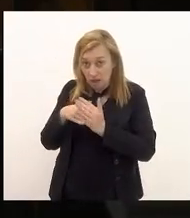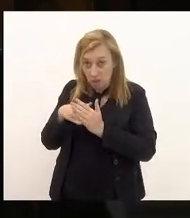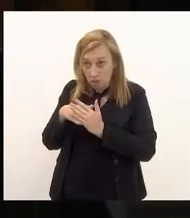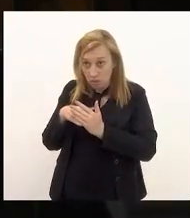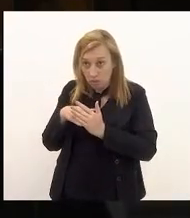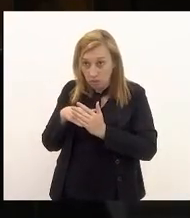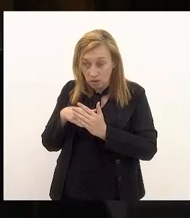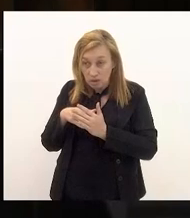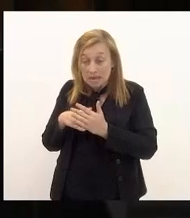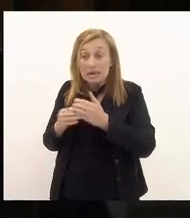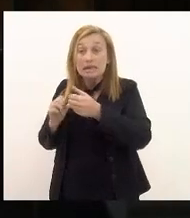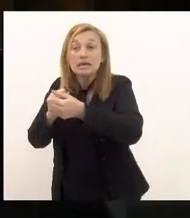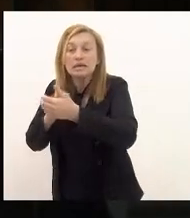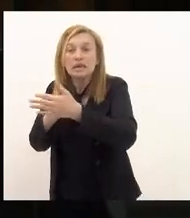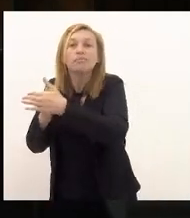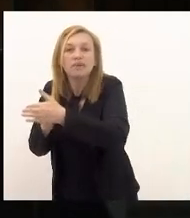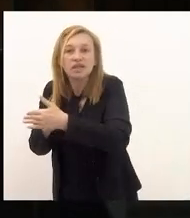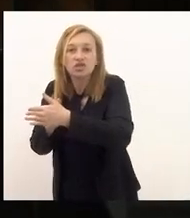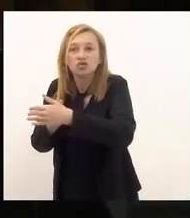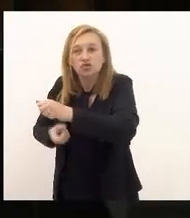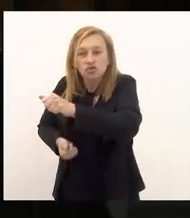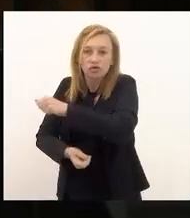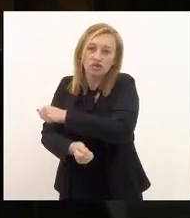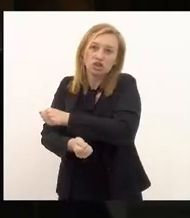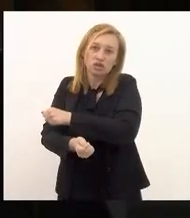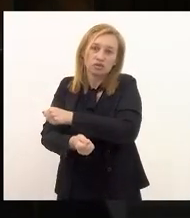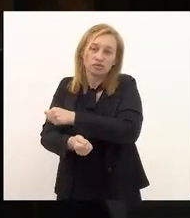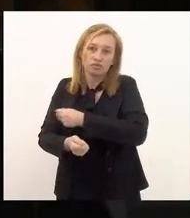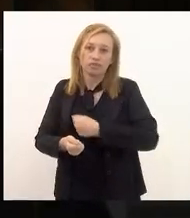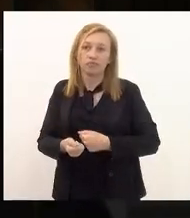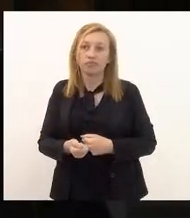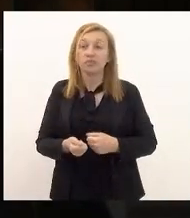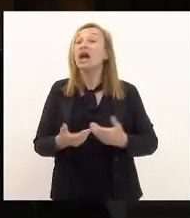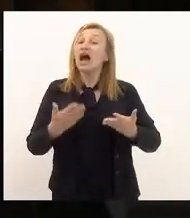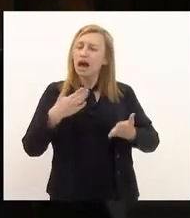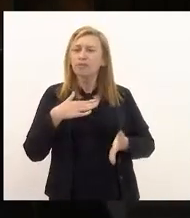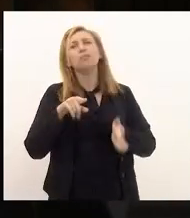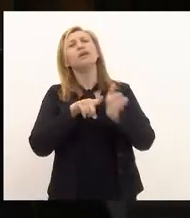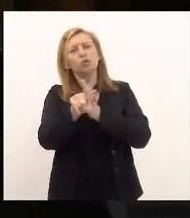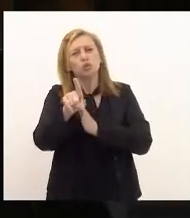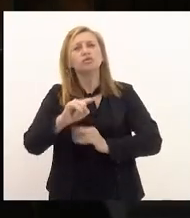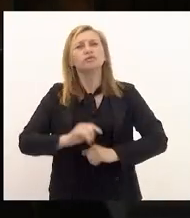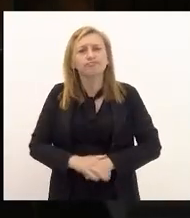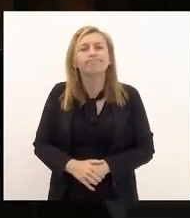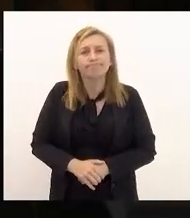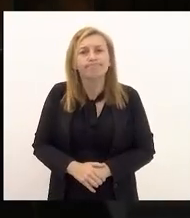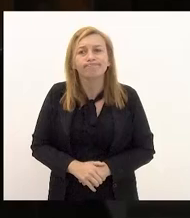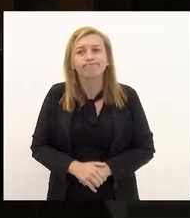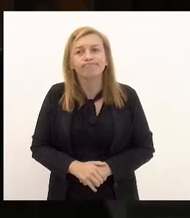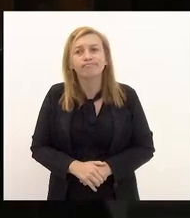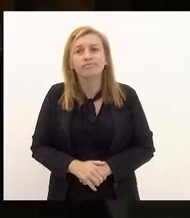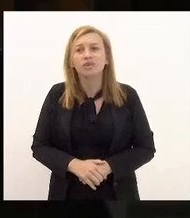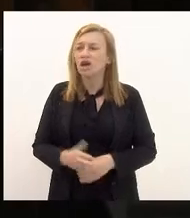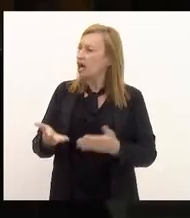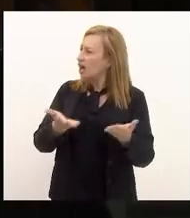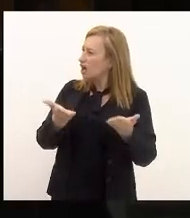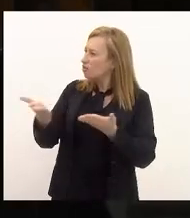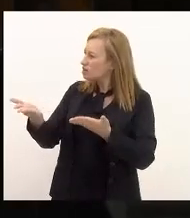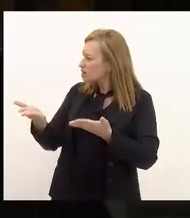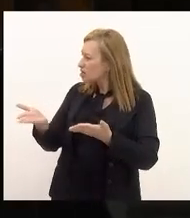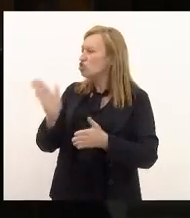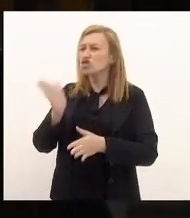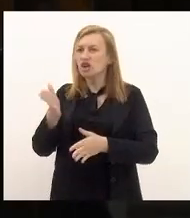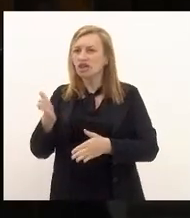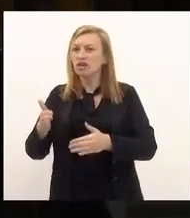fique impedido de realizar investimentos e aí a minha pergunta ao senhor a senhora que já